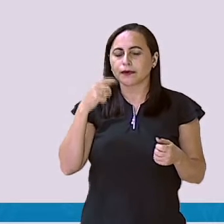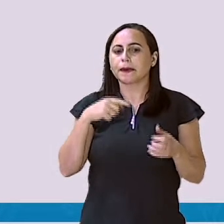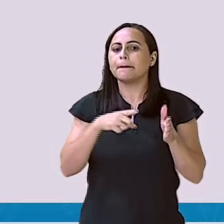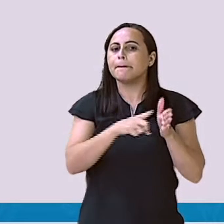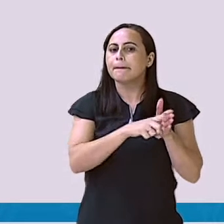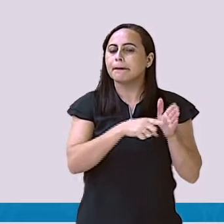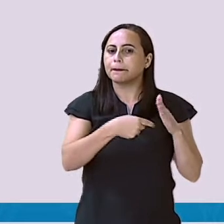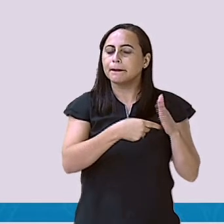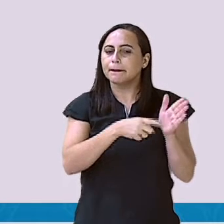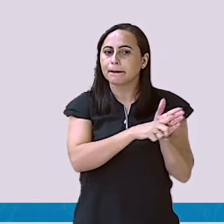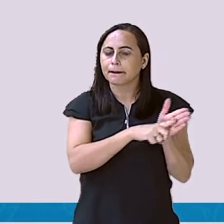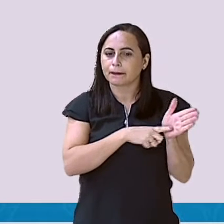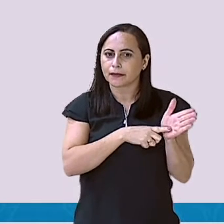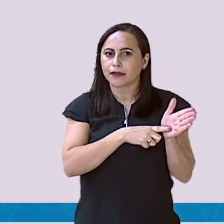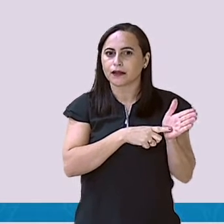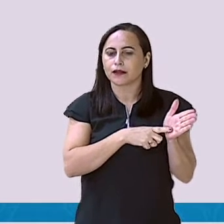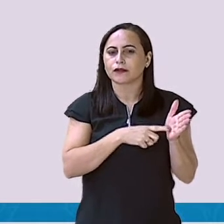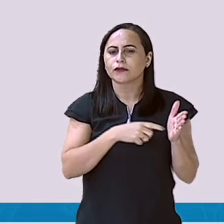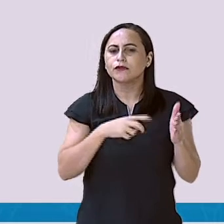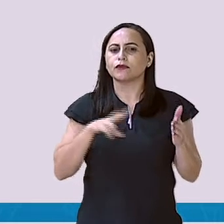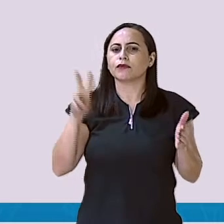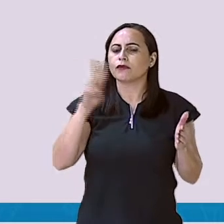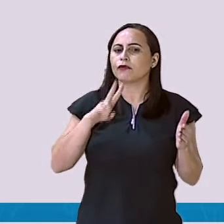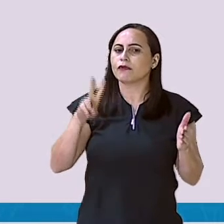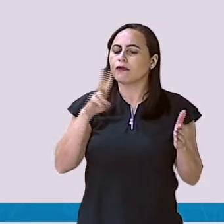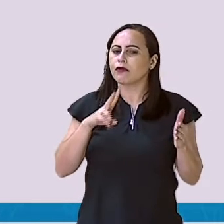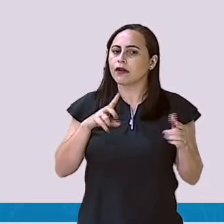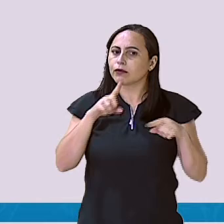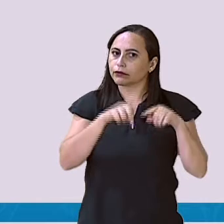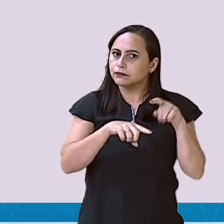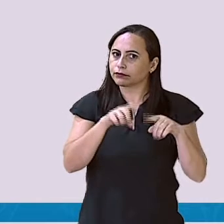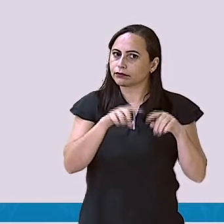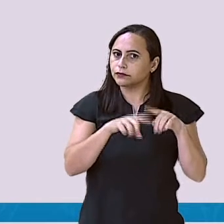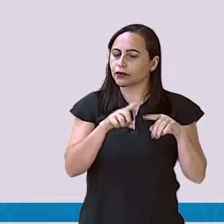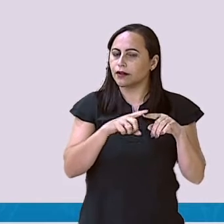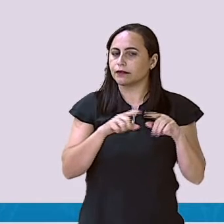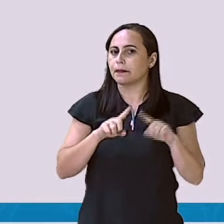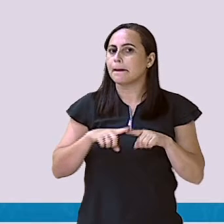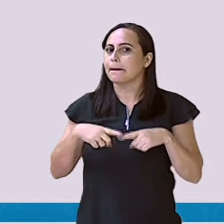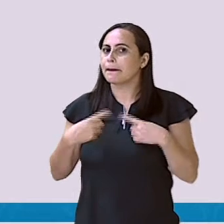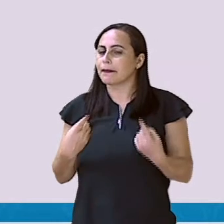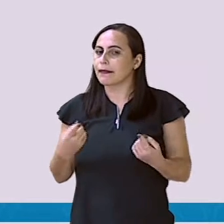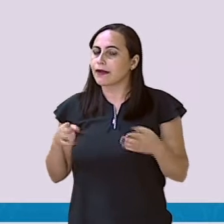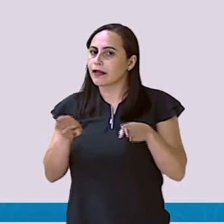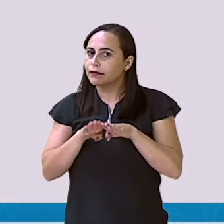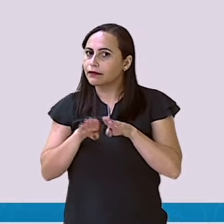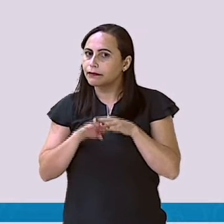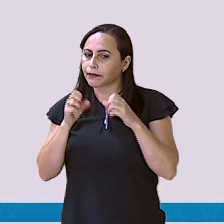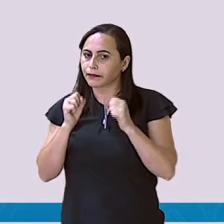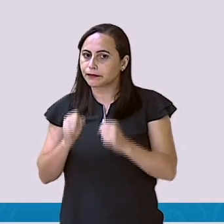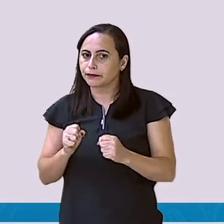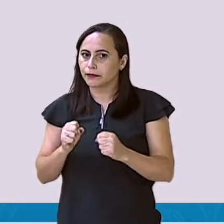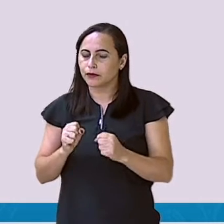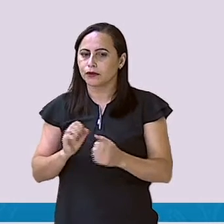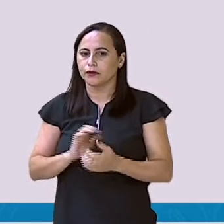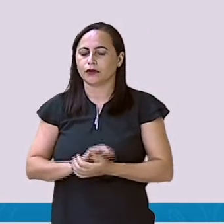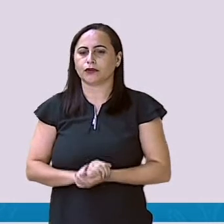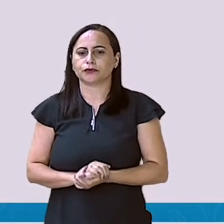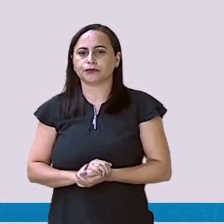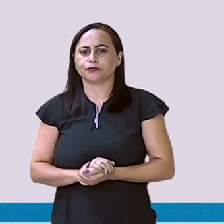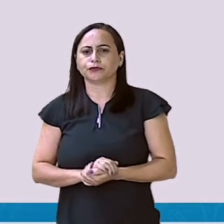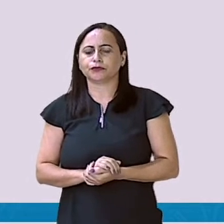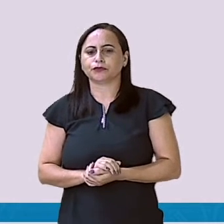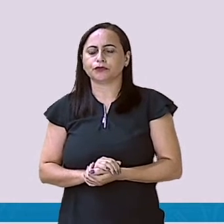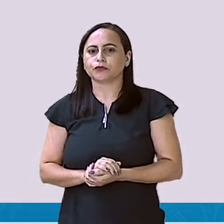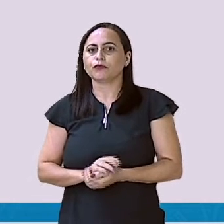correto. Não é isso? Mas também existe uma outra forma de você fazer. Você pode pegar